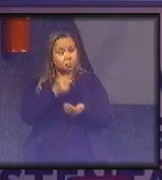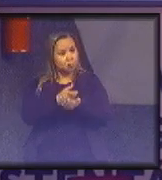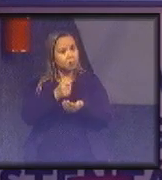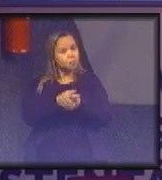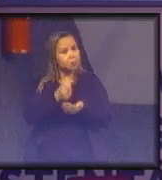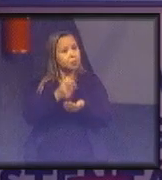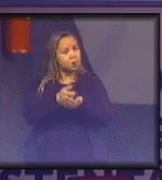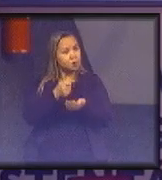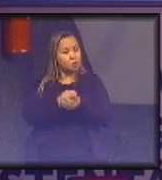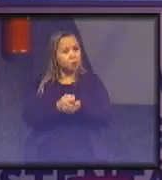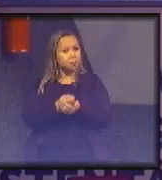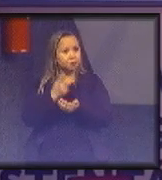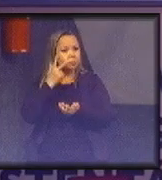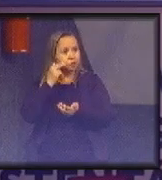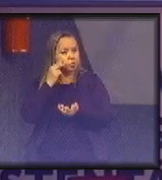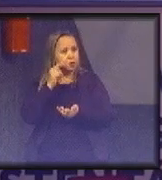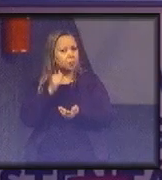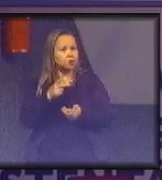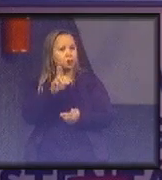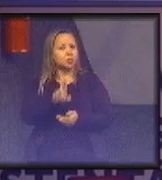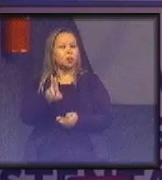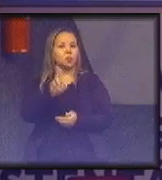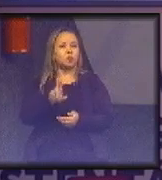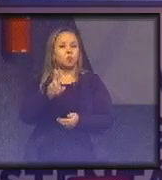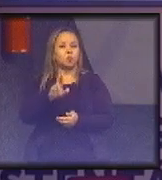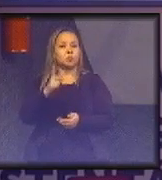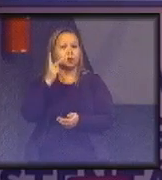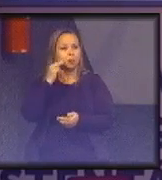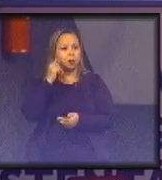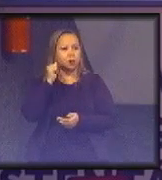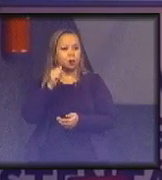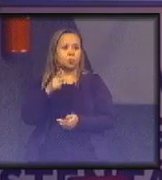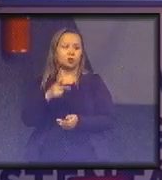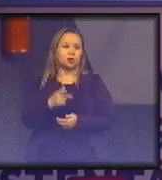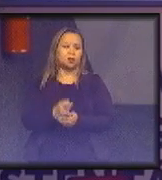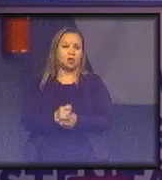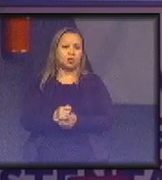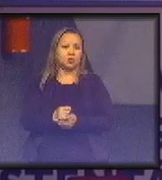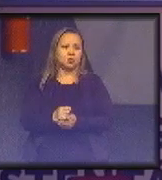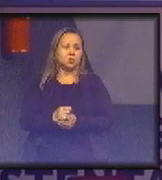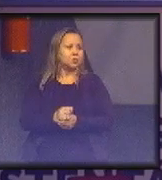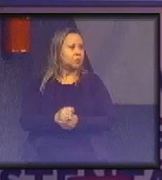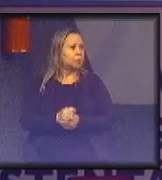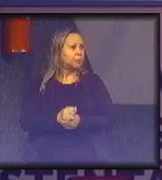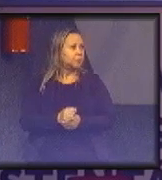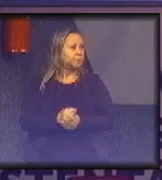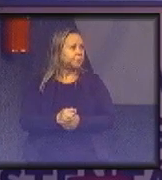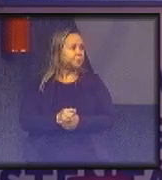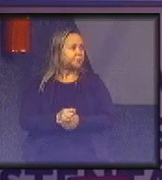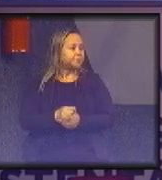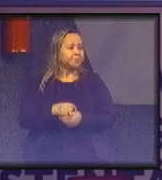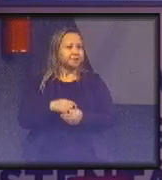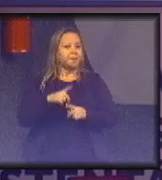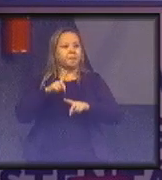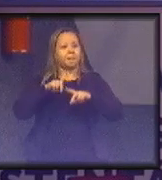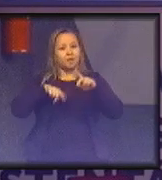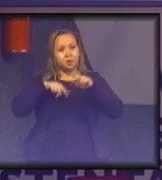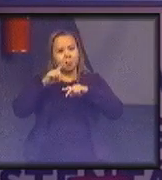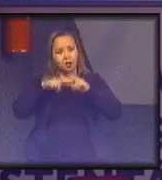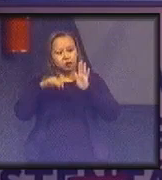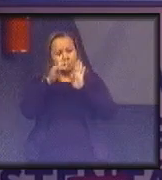naturais, aliás, fiquei surpreso com os resultados do programa que são extraordinários, do programa de